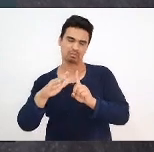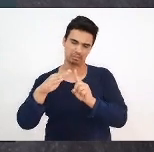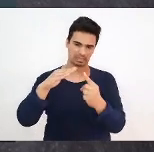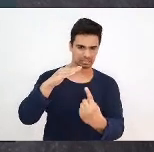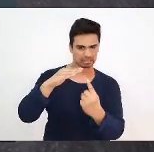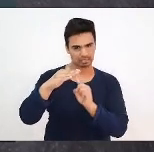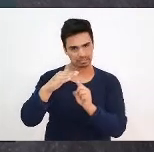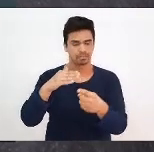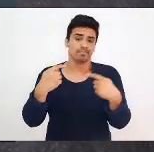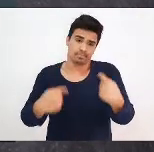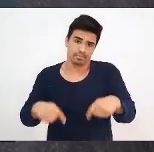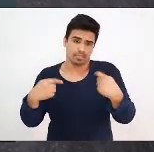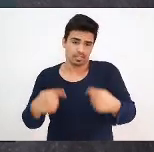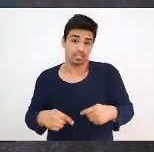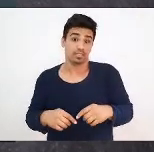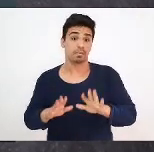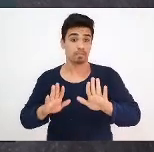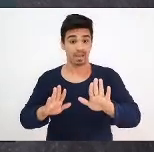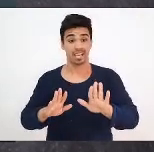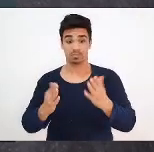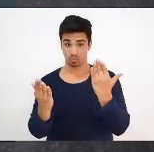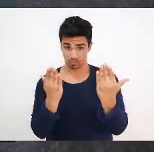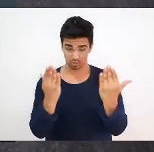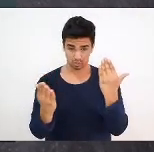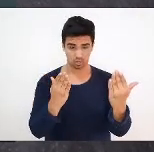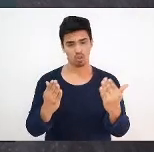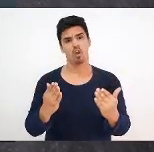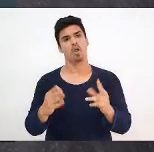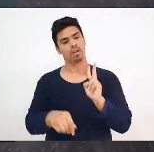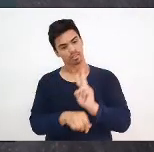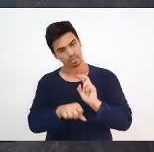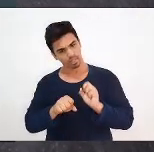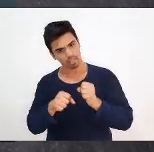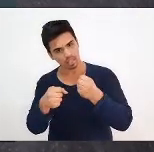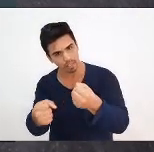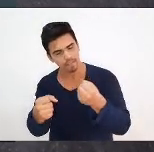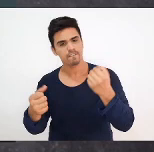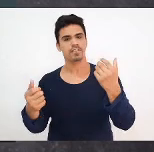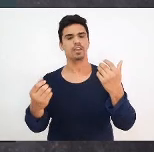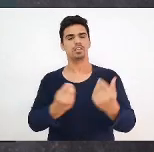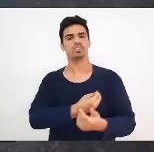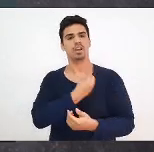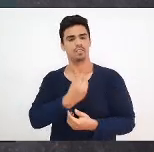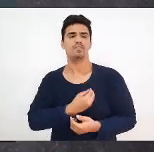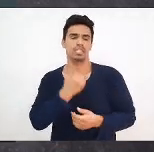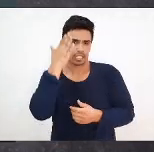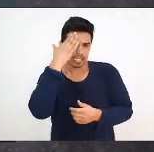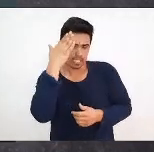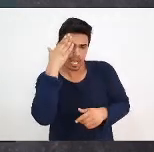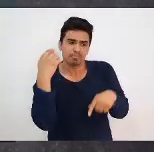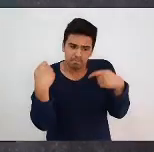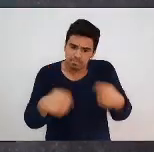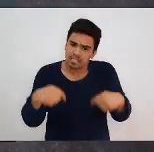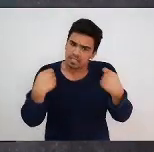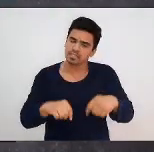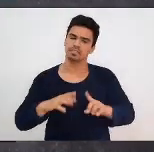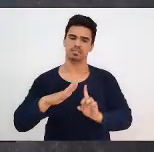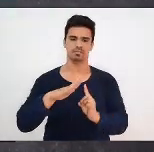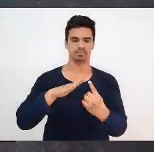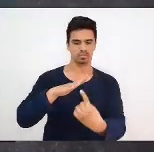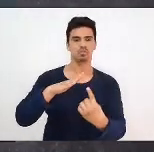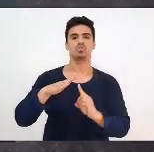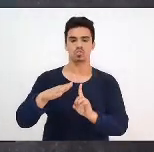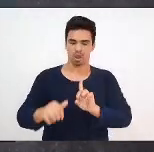e sabemos da necessidade desse isolamento. Então, a partir do isolamento, nós